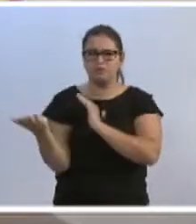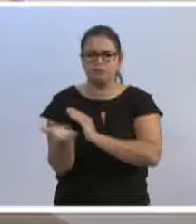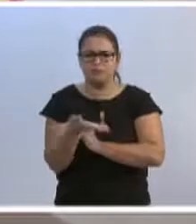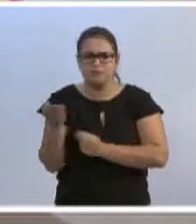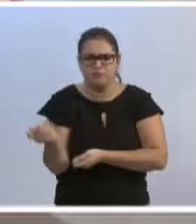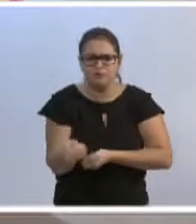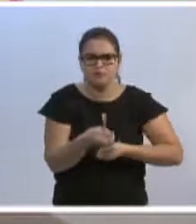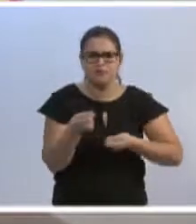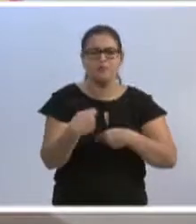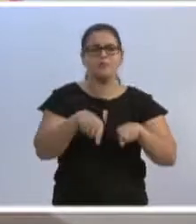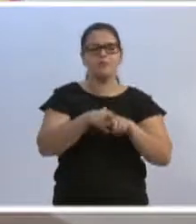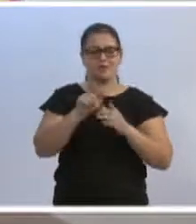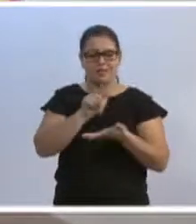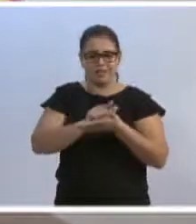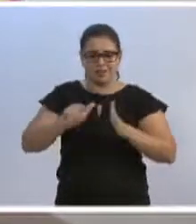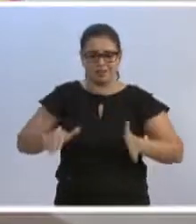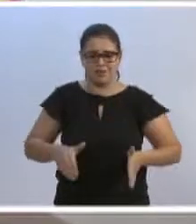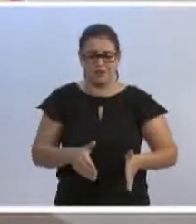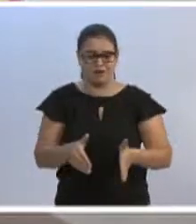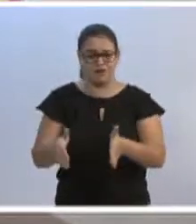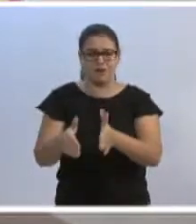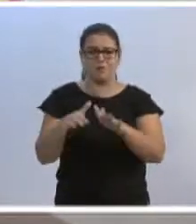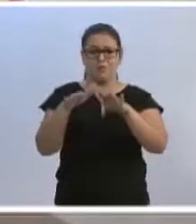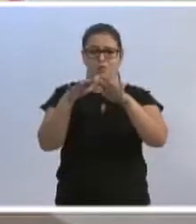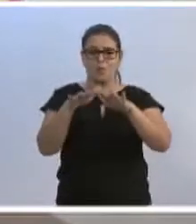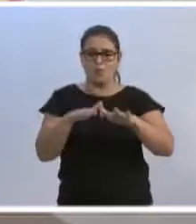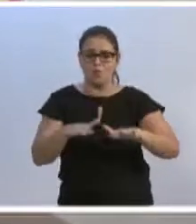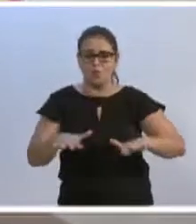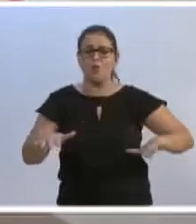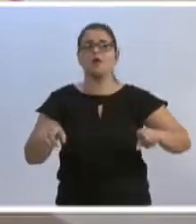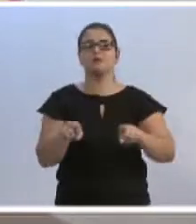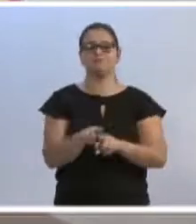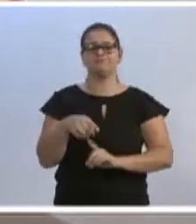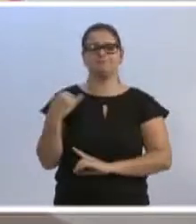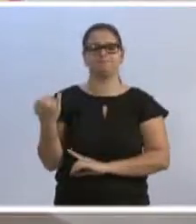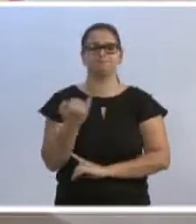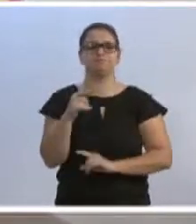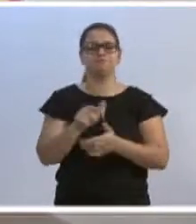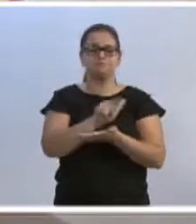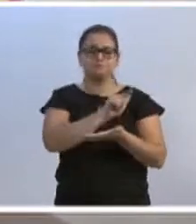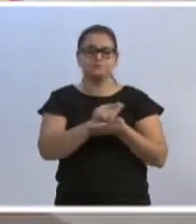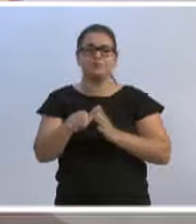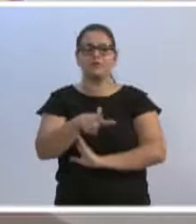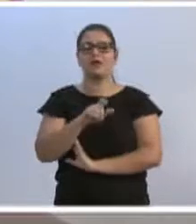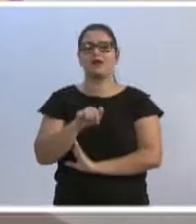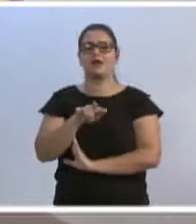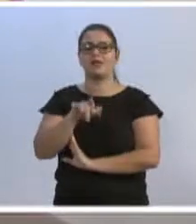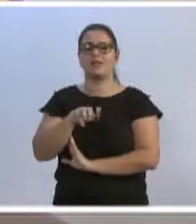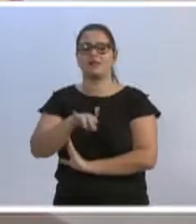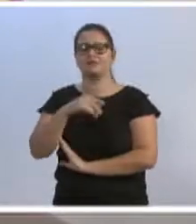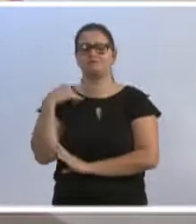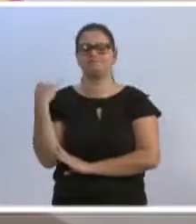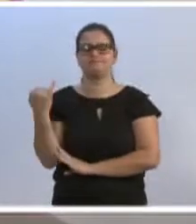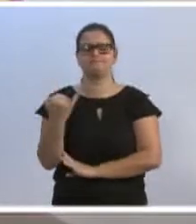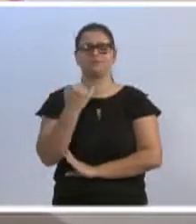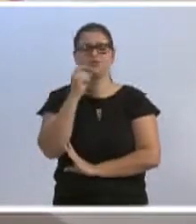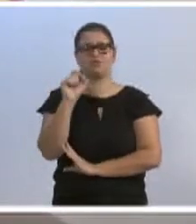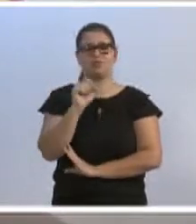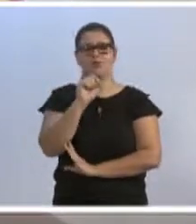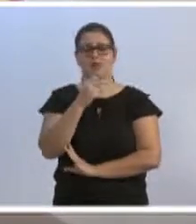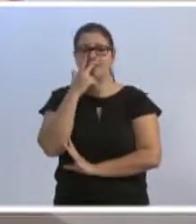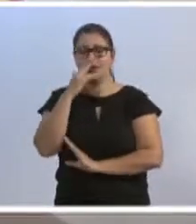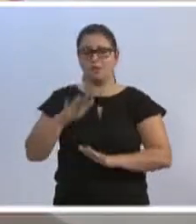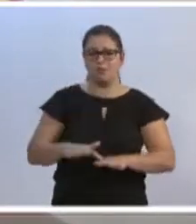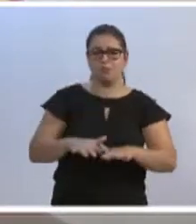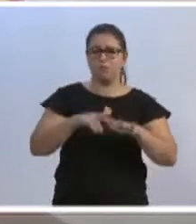a limpeza dos ribeirões, o desassoreamento dos ribeirões e a limpeza das galerias é fundamental para que não haja o